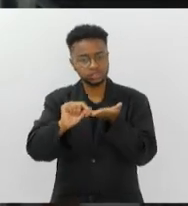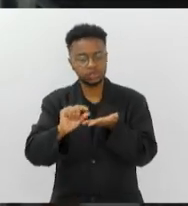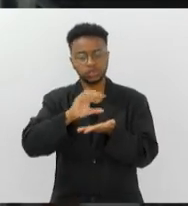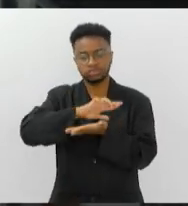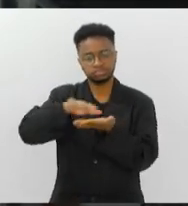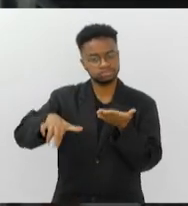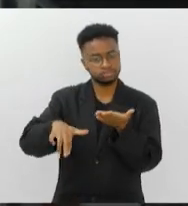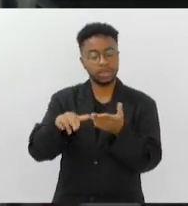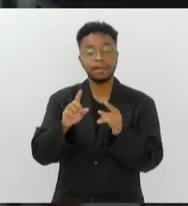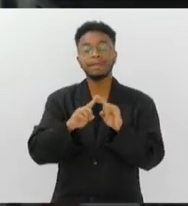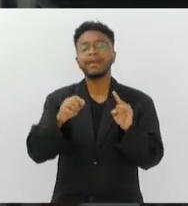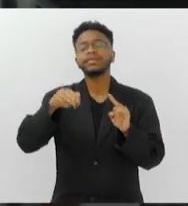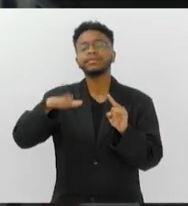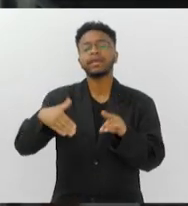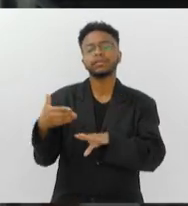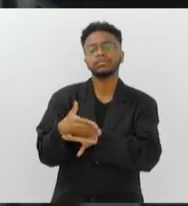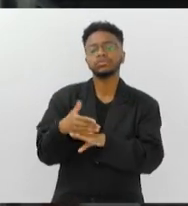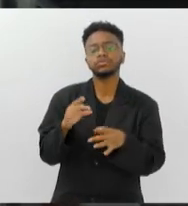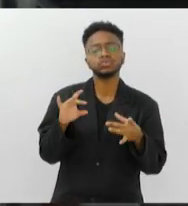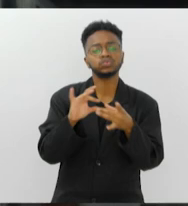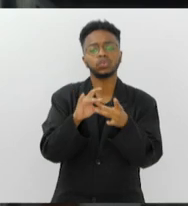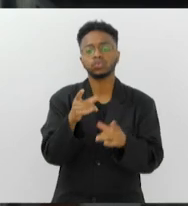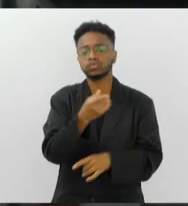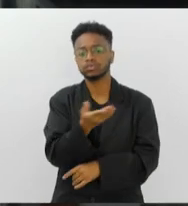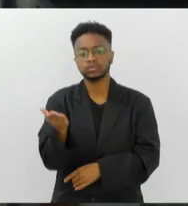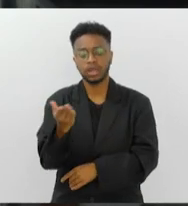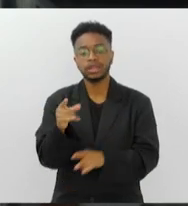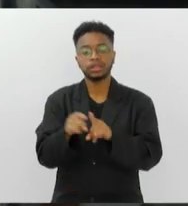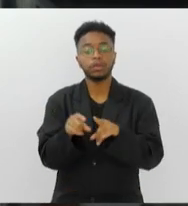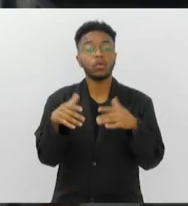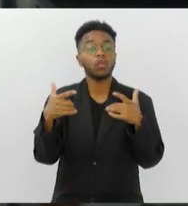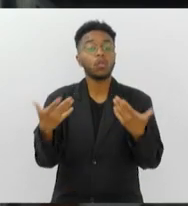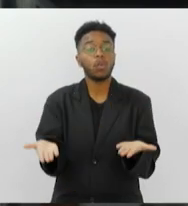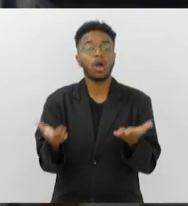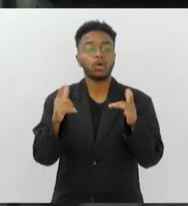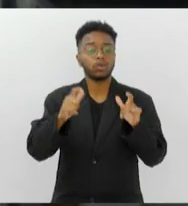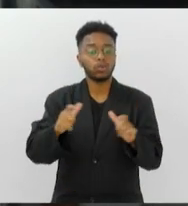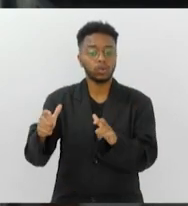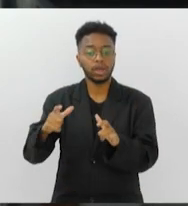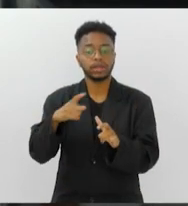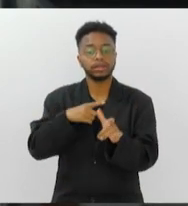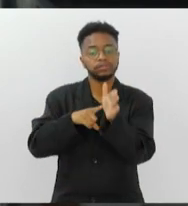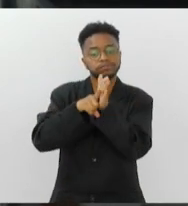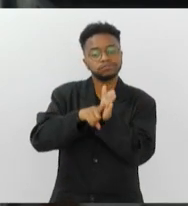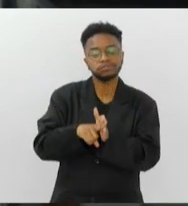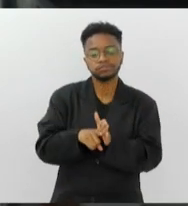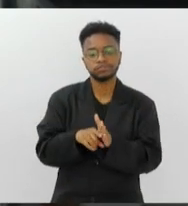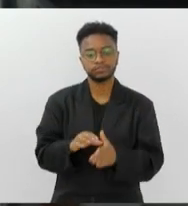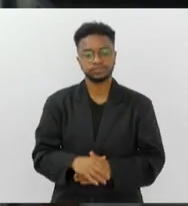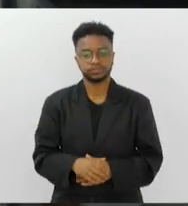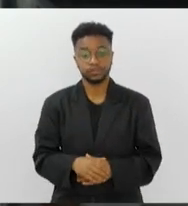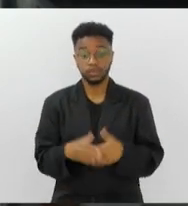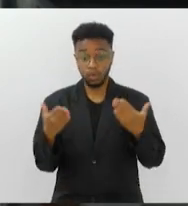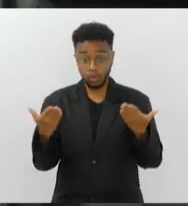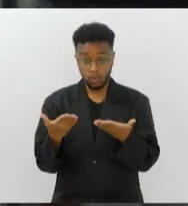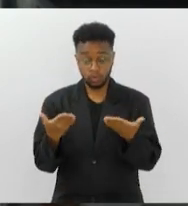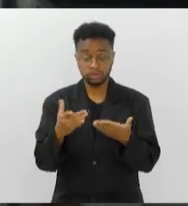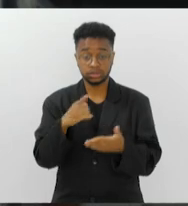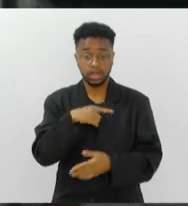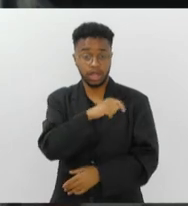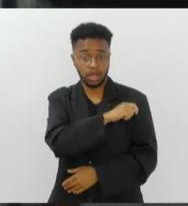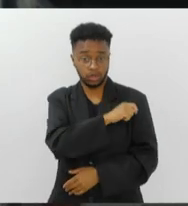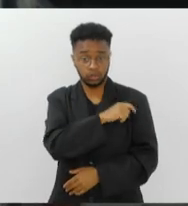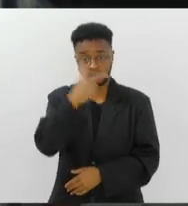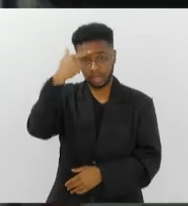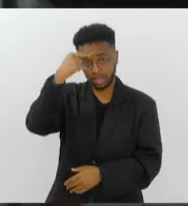quem faz parte desse projeto, desse amplo projeto e quais as regiões que abrangem essas pesquisas? Bom, hoje a gente conta com alunos de